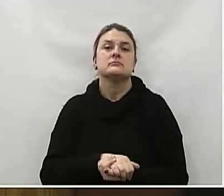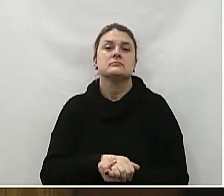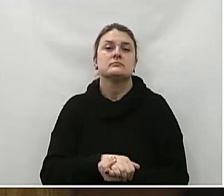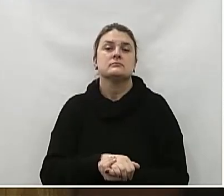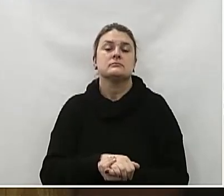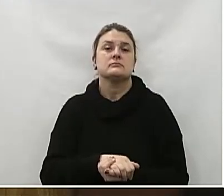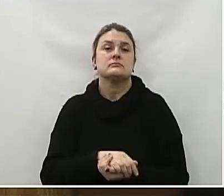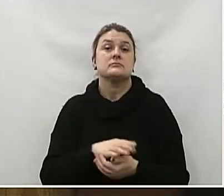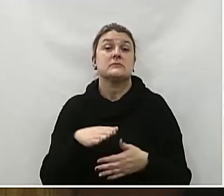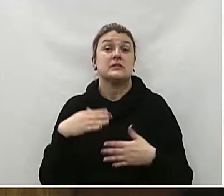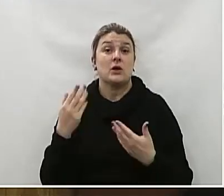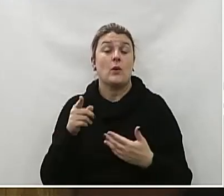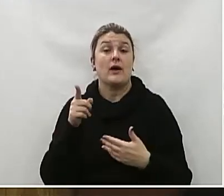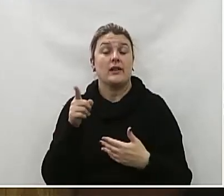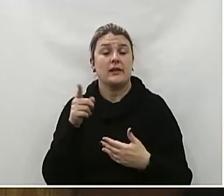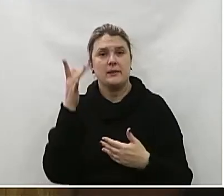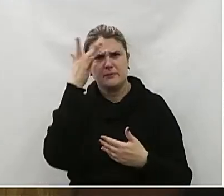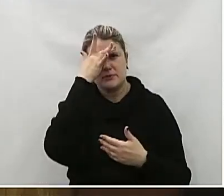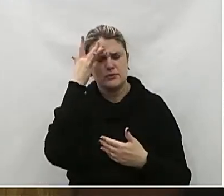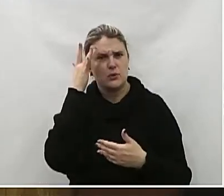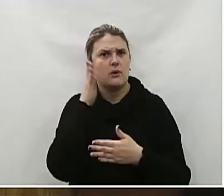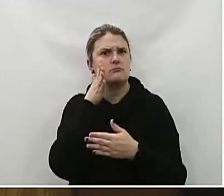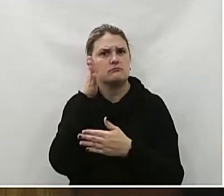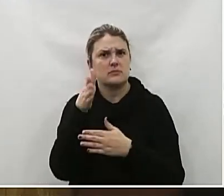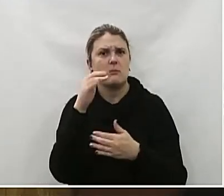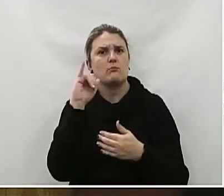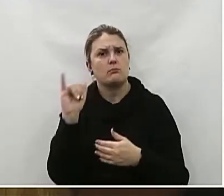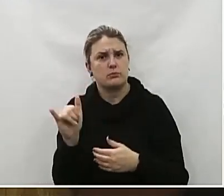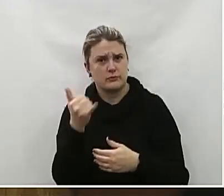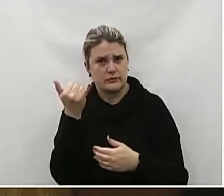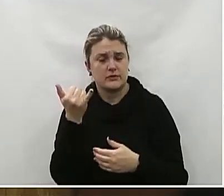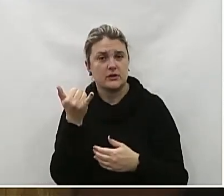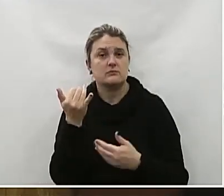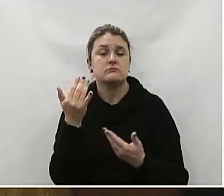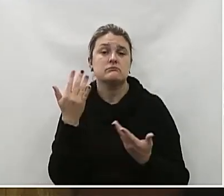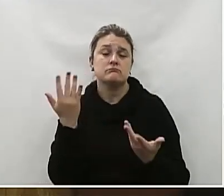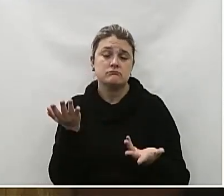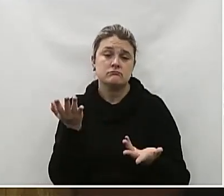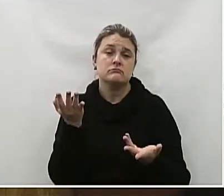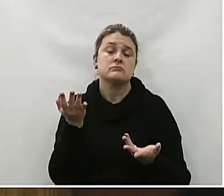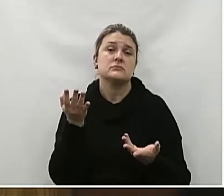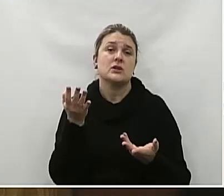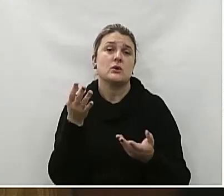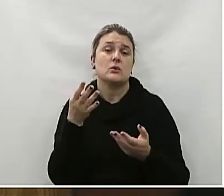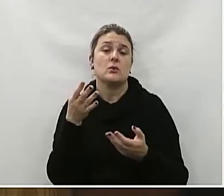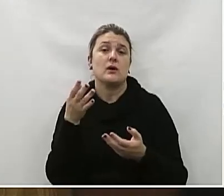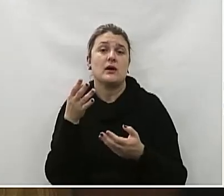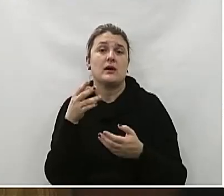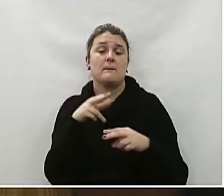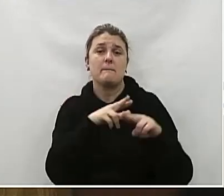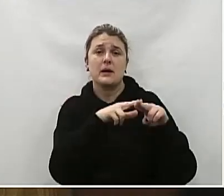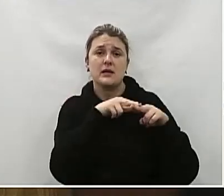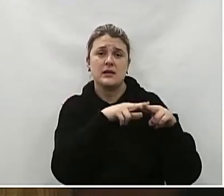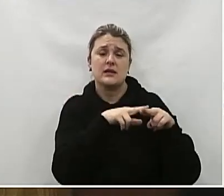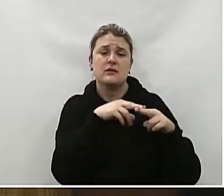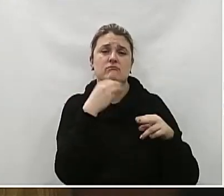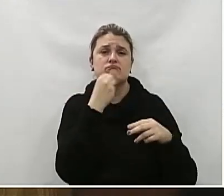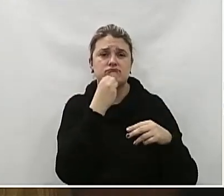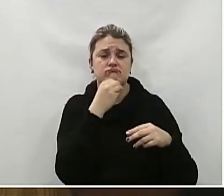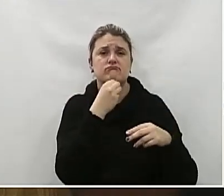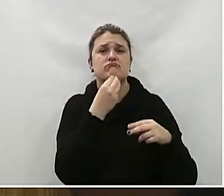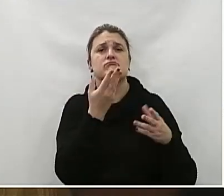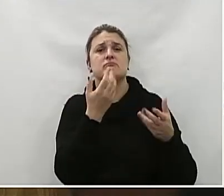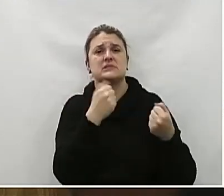Nesse ponto de grande fluxo de pessoas Tal cenário, por sua vez, resulta em um estado precário para o parquinho e a quadra